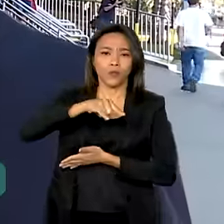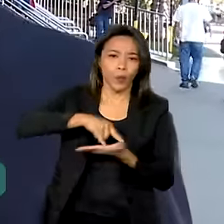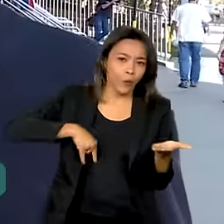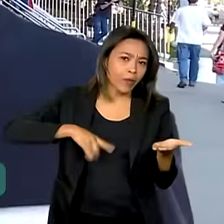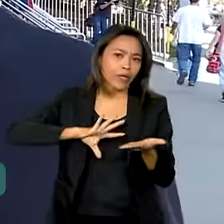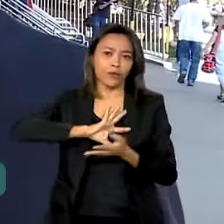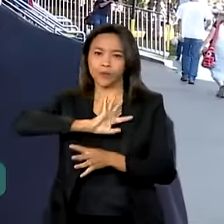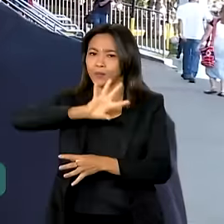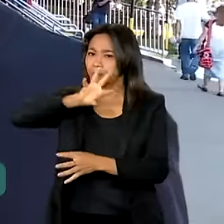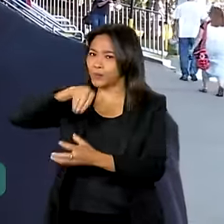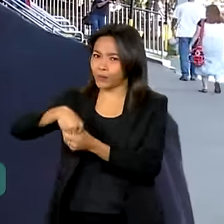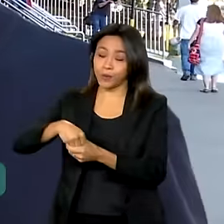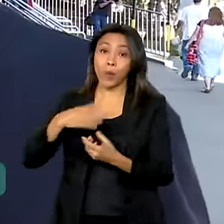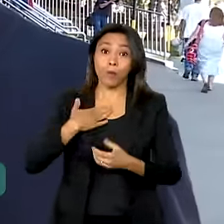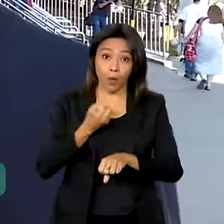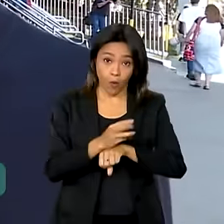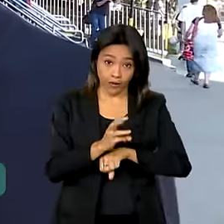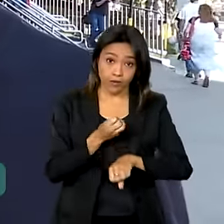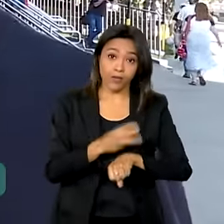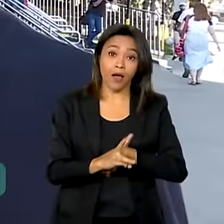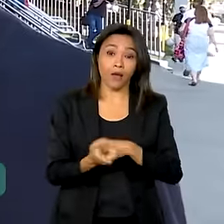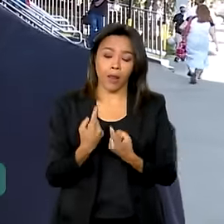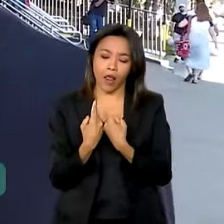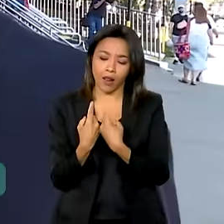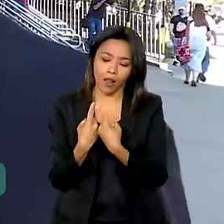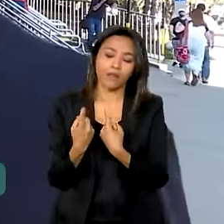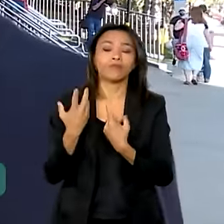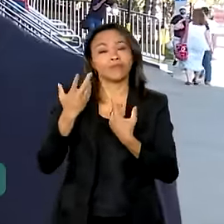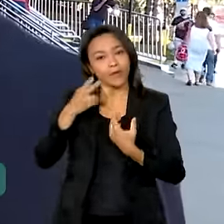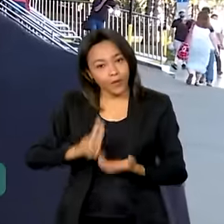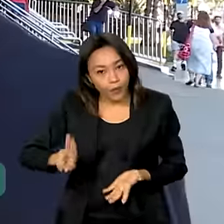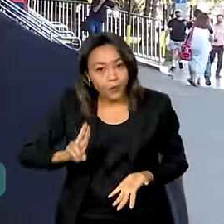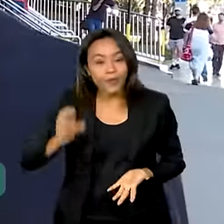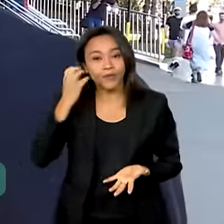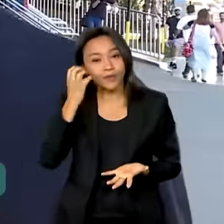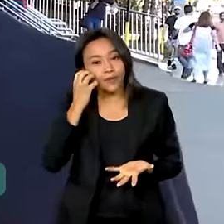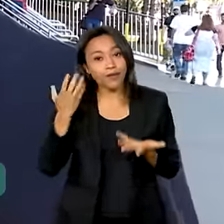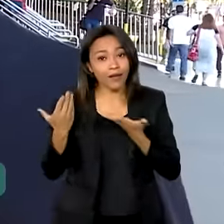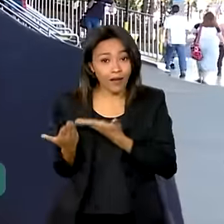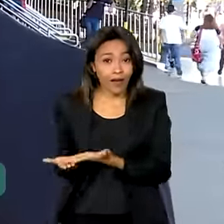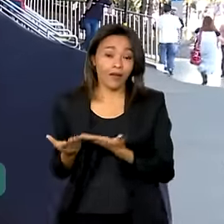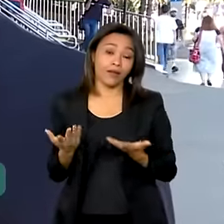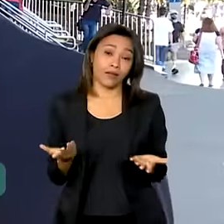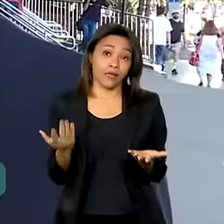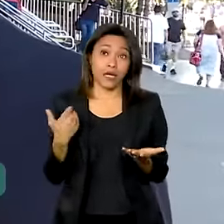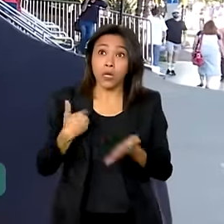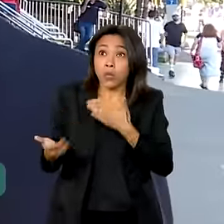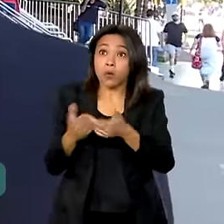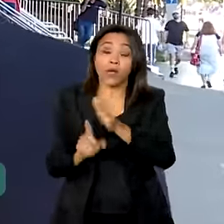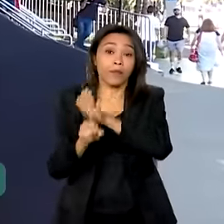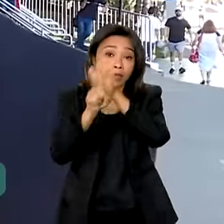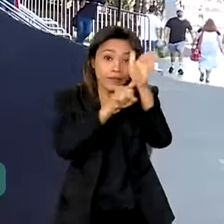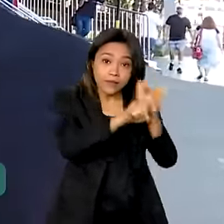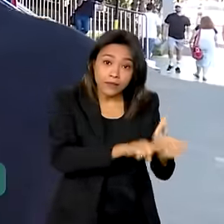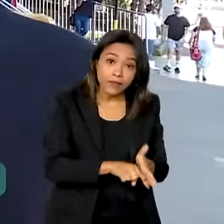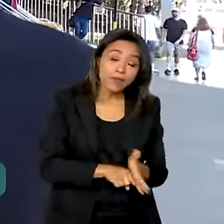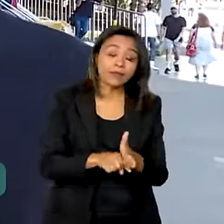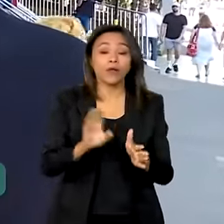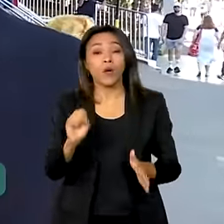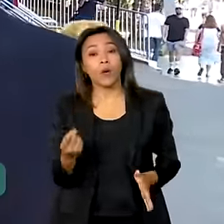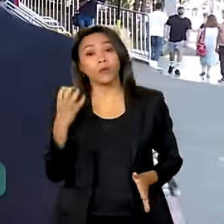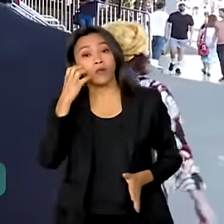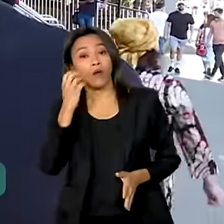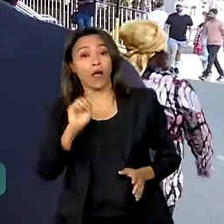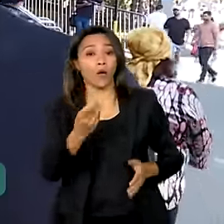tudo. Meu WhatsApp também, comunicação, é tudo com o celular, né? Hoje em dia, fazer alguma pesquisa também. Ou celular ou